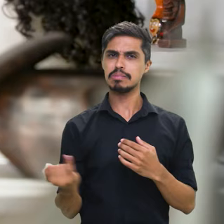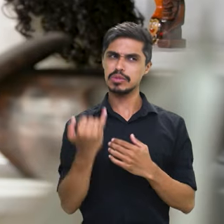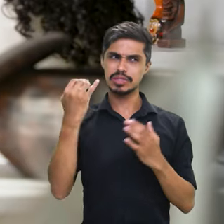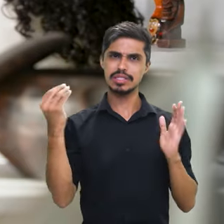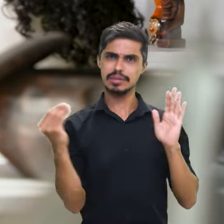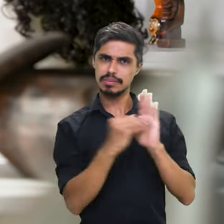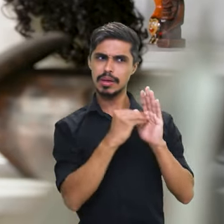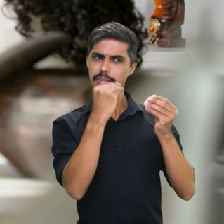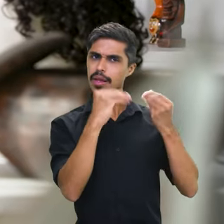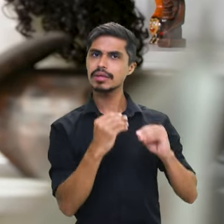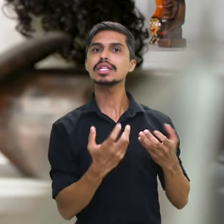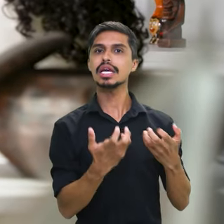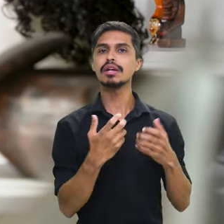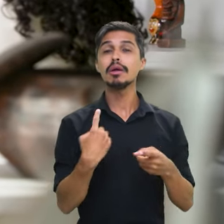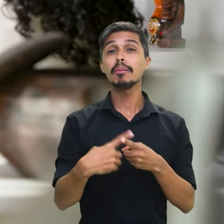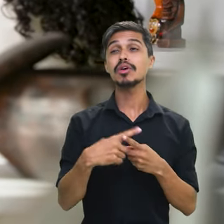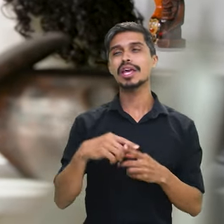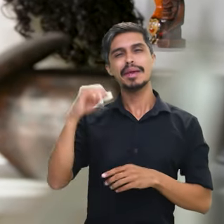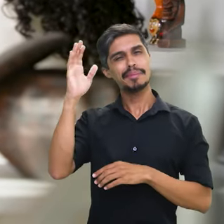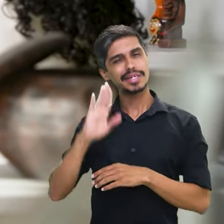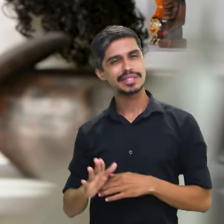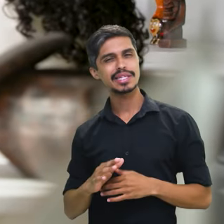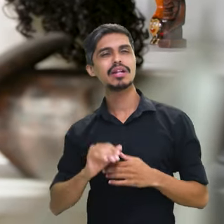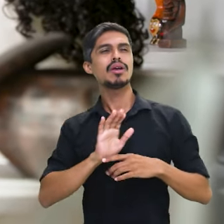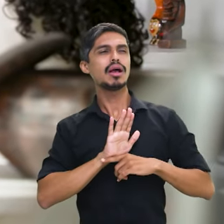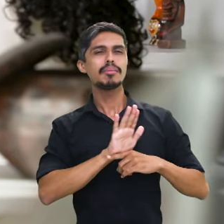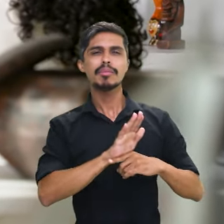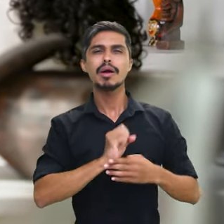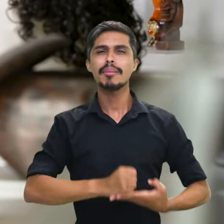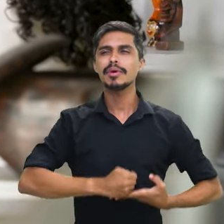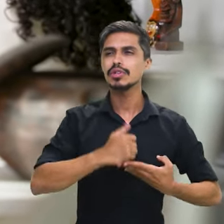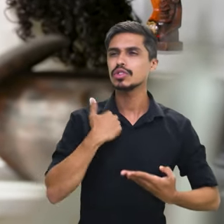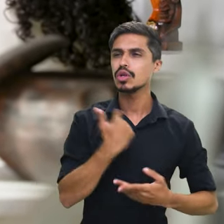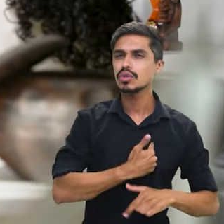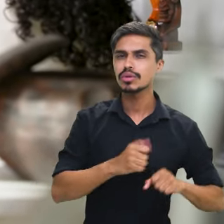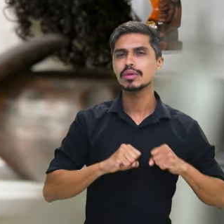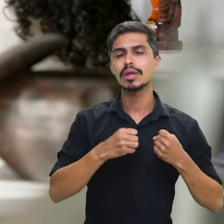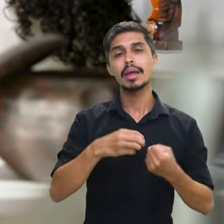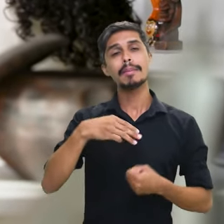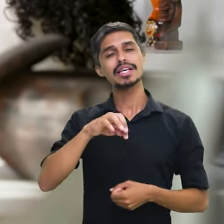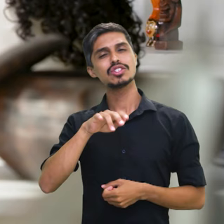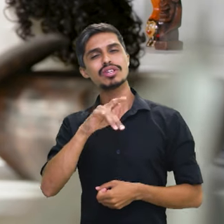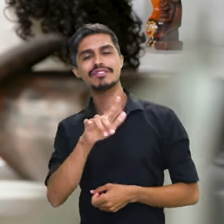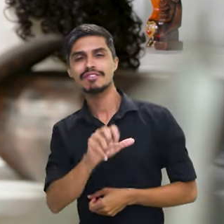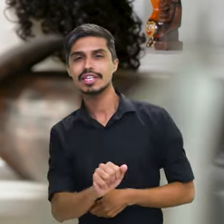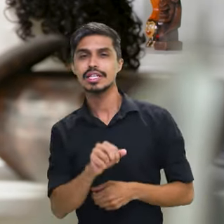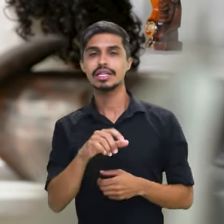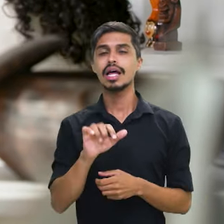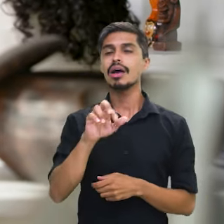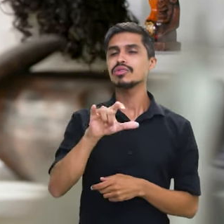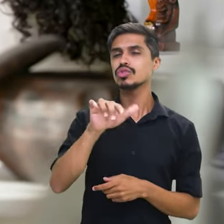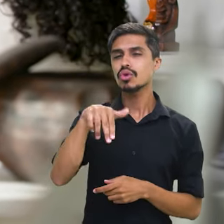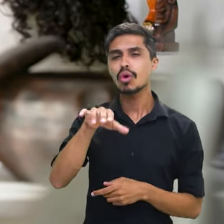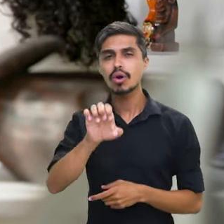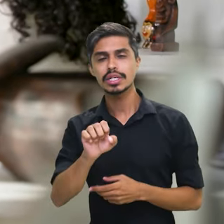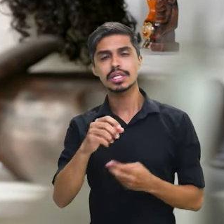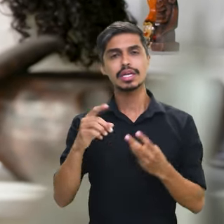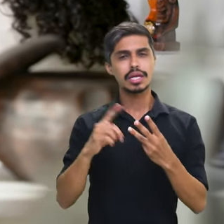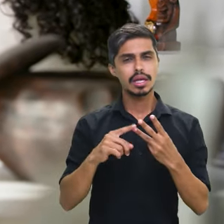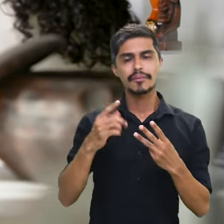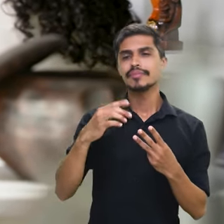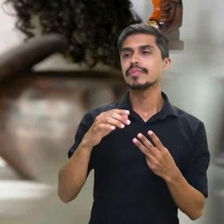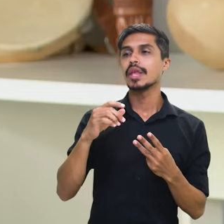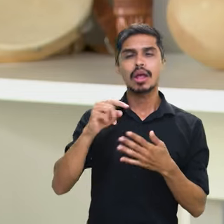O que é isso? Brasileiros e brasileiras que contribuíram como nós fazemos. Martinho da Vila, Gilberto Gil, Alcione, Margarete Menezes,